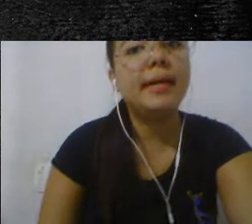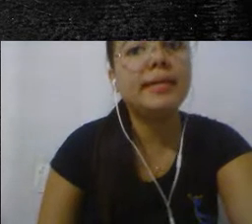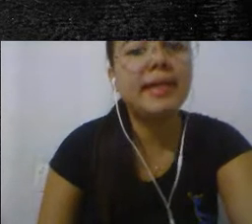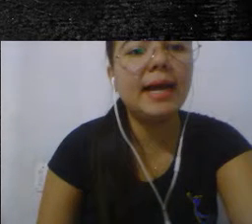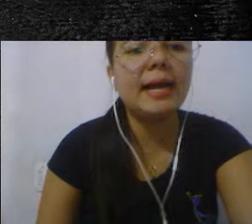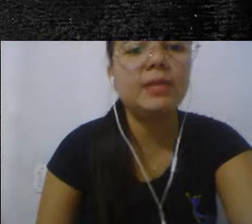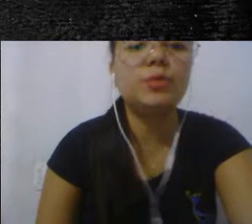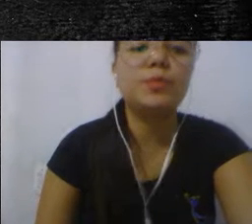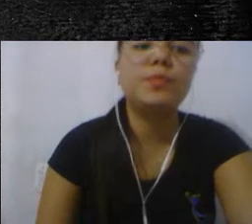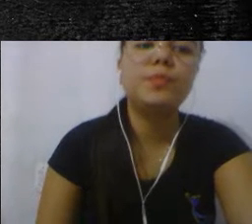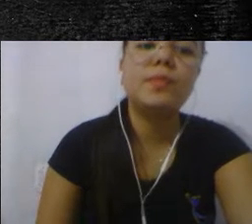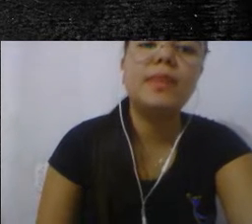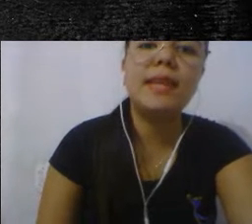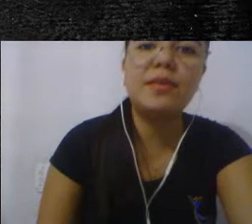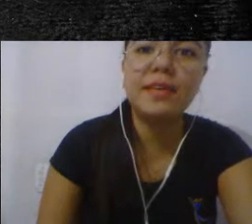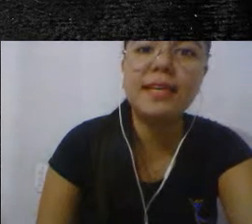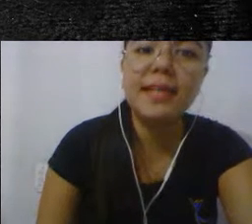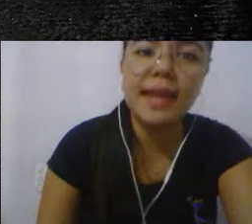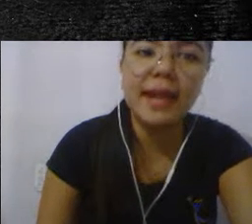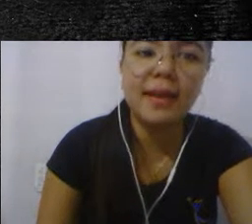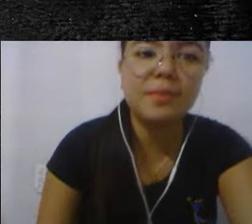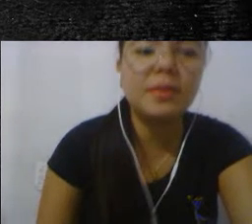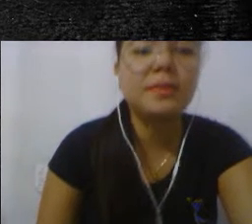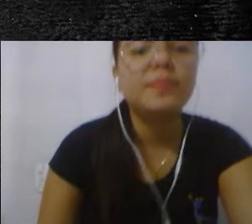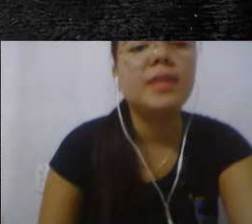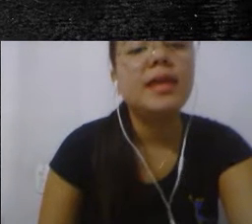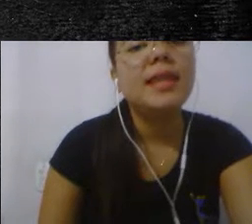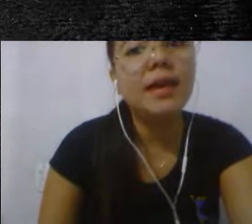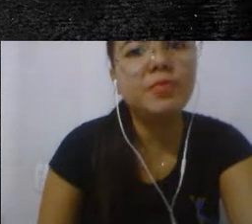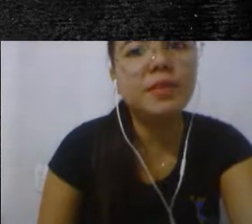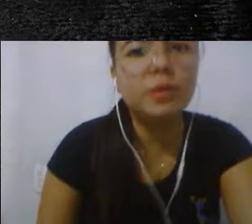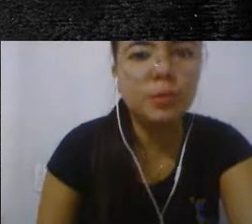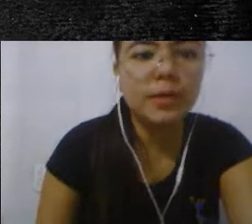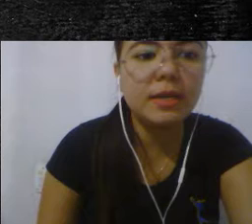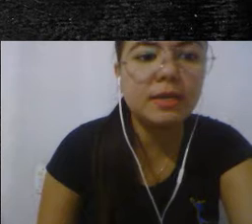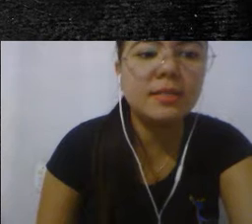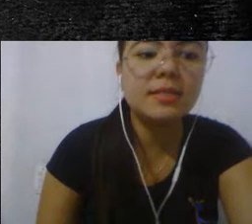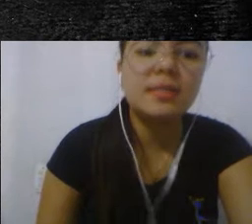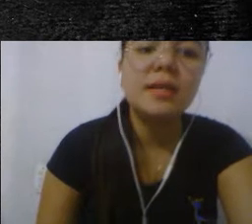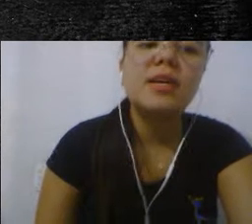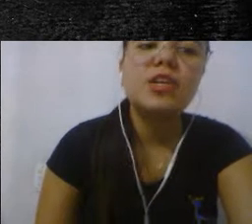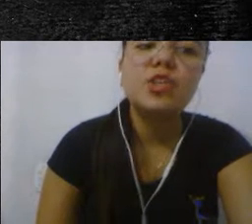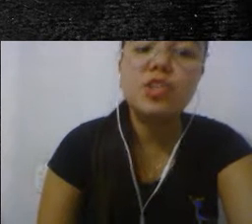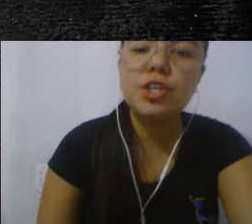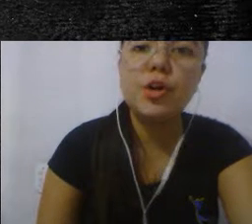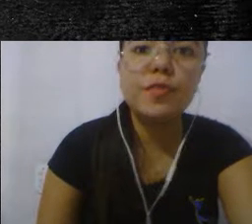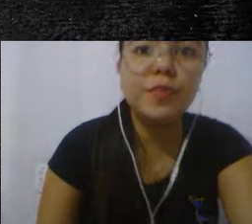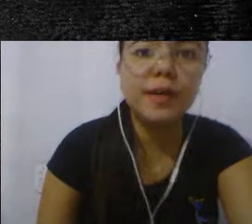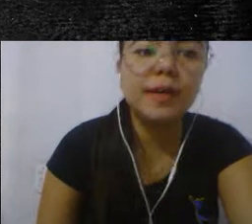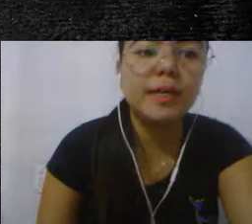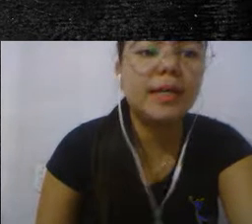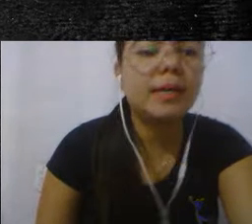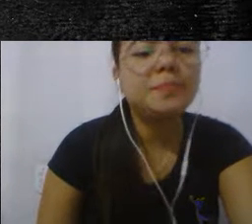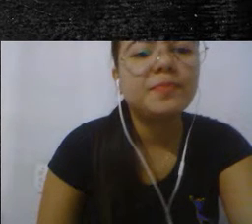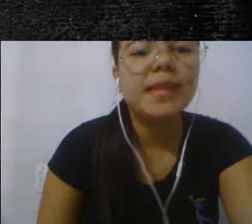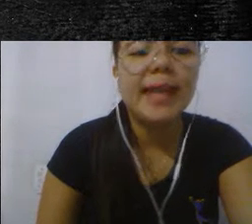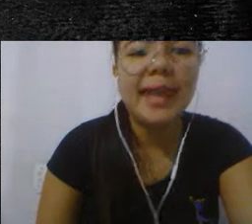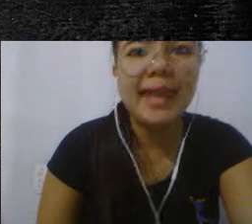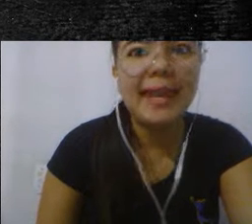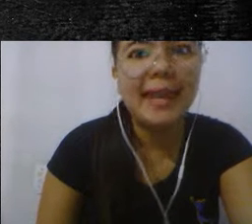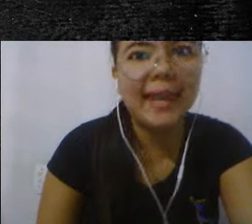Bernardo, Davi Guilherme, Davi Luiz, Giovana,